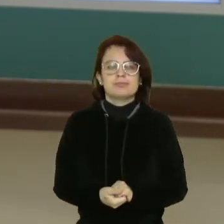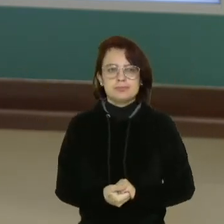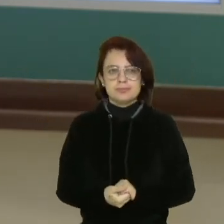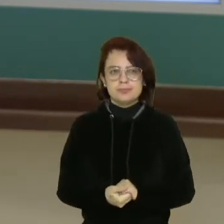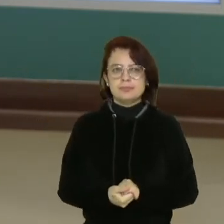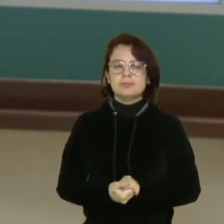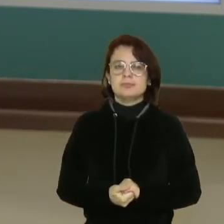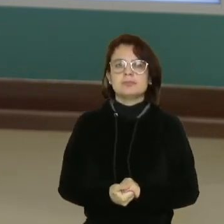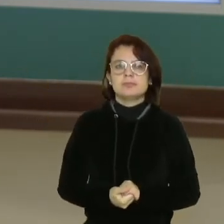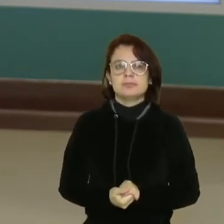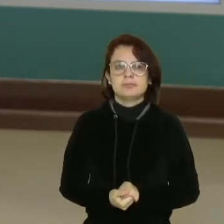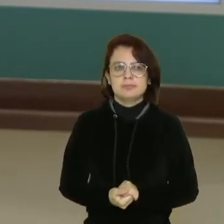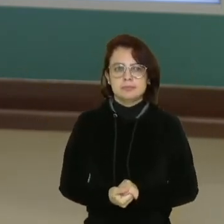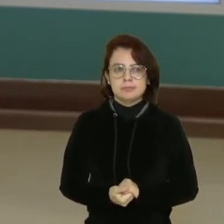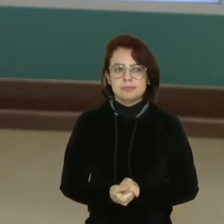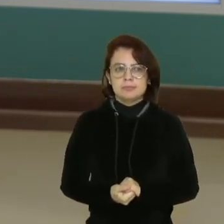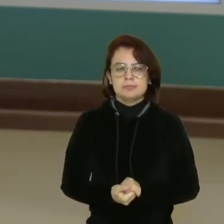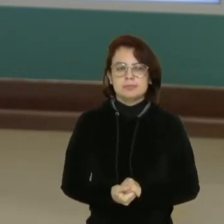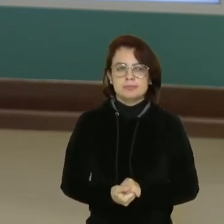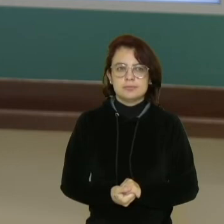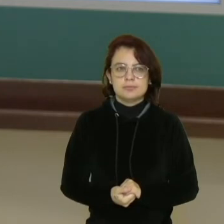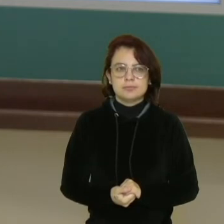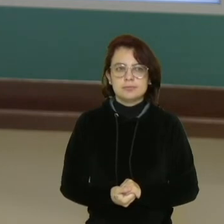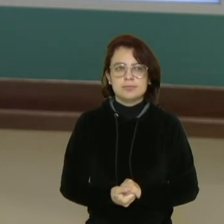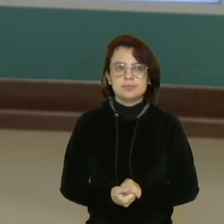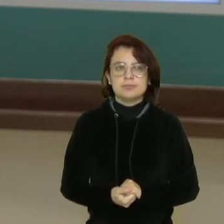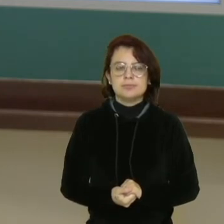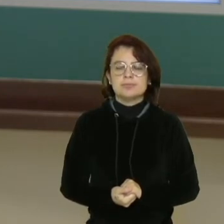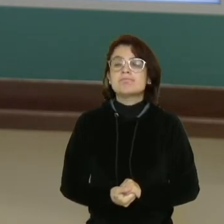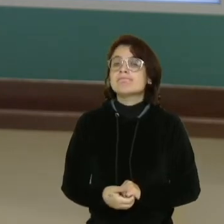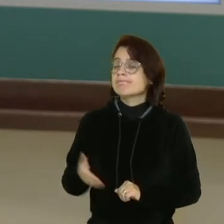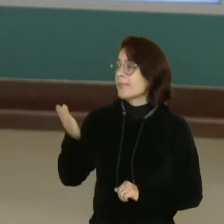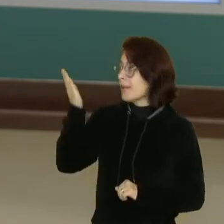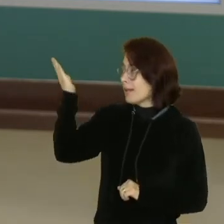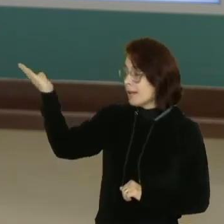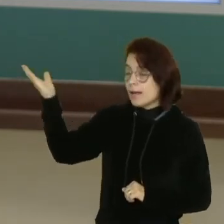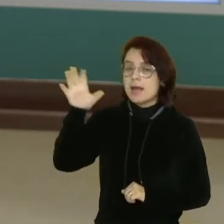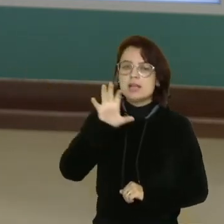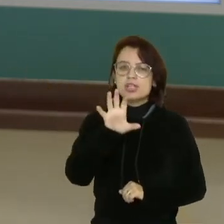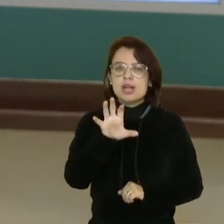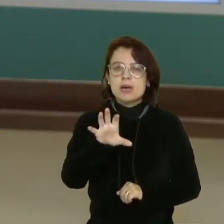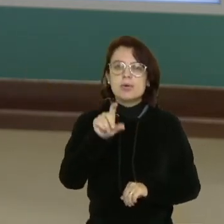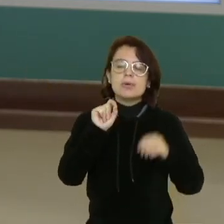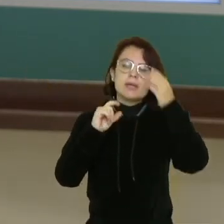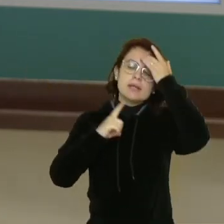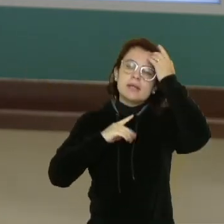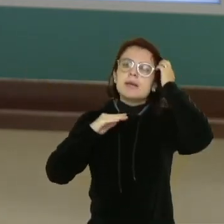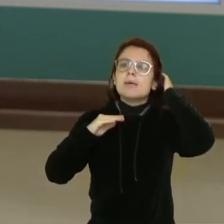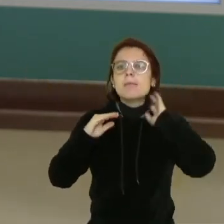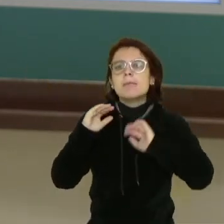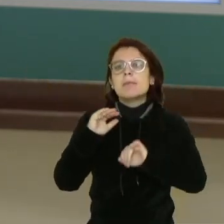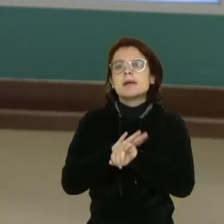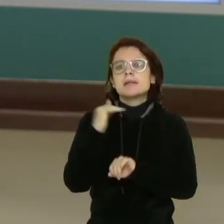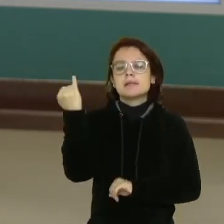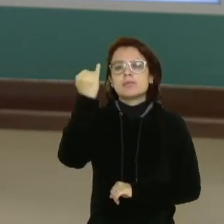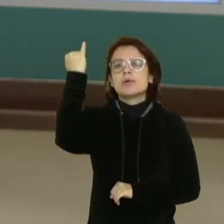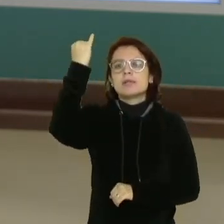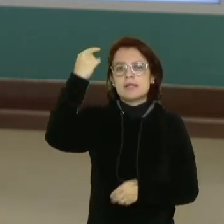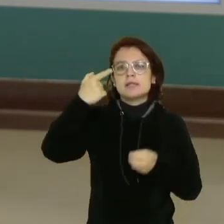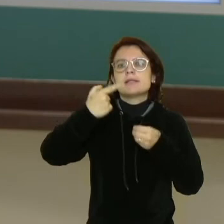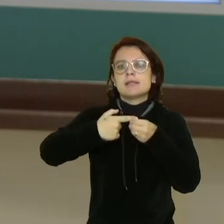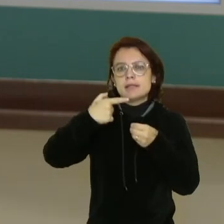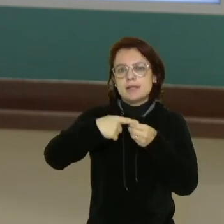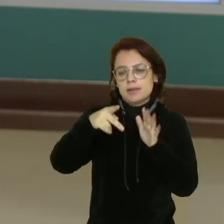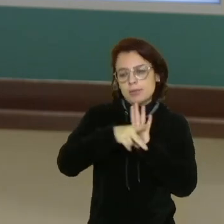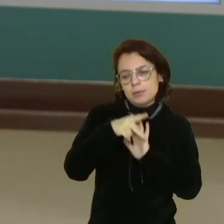Rio de Janeiro, Paraná, Santa Catarina e Rio Grande do Sul. É nessa região, então, que estão as principais cidades do